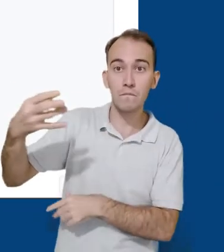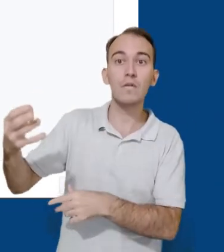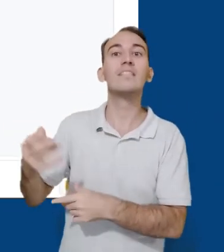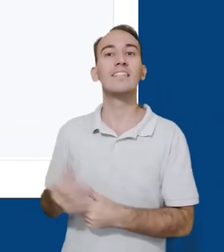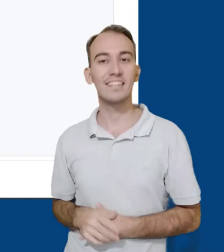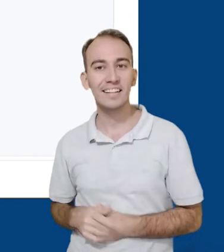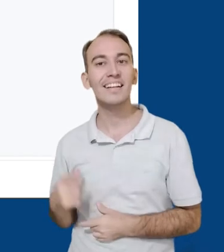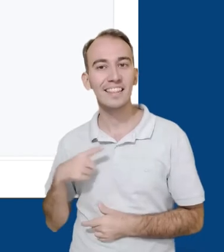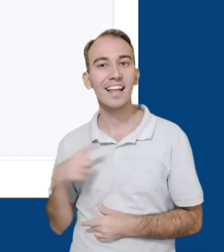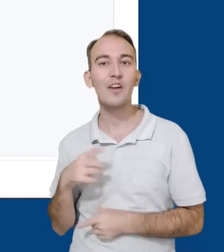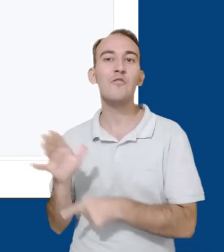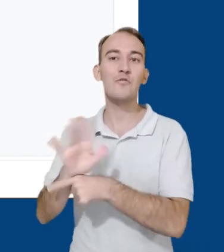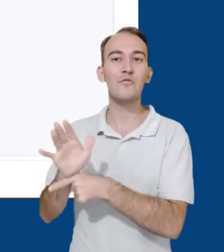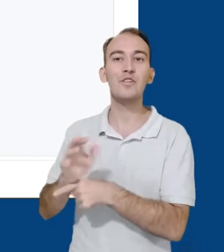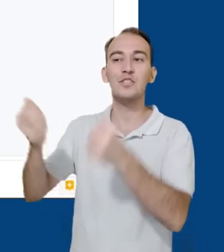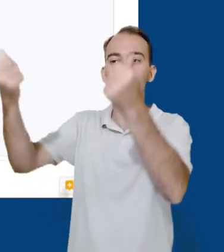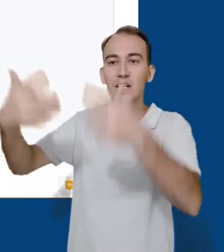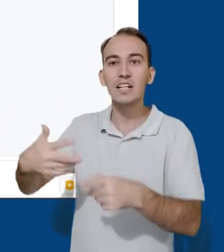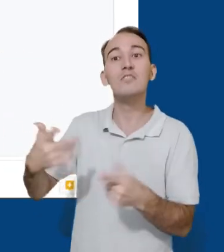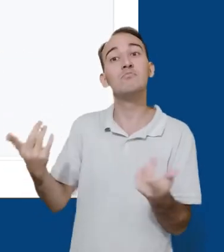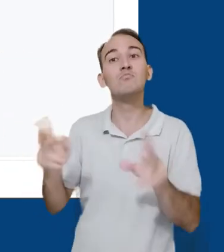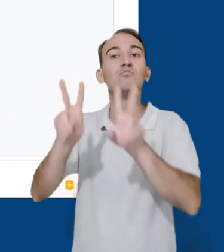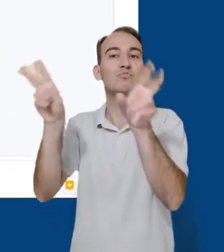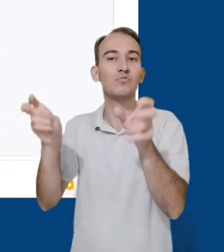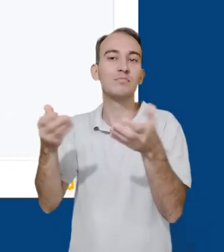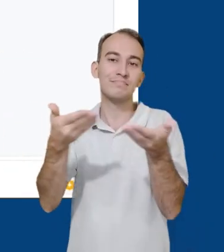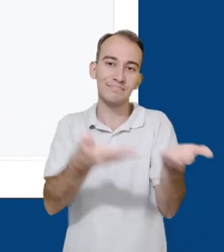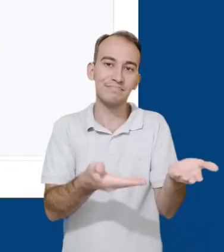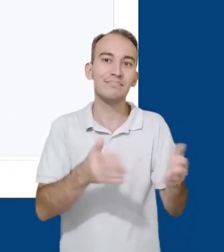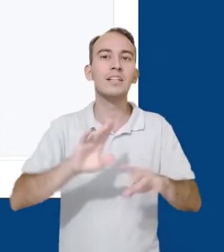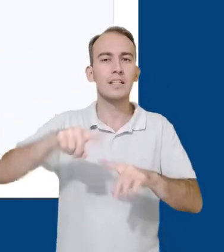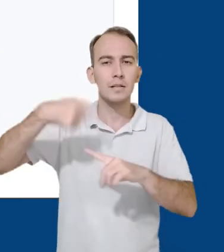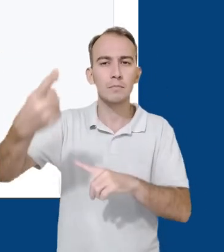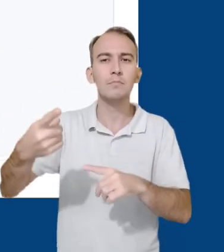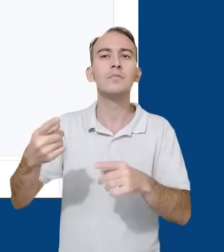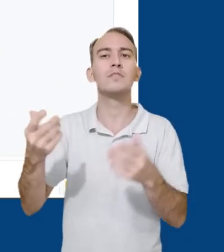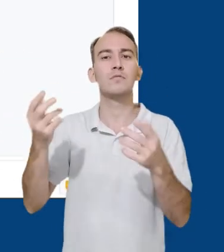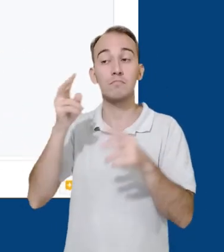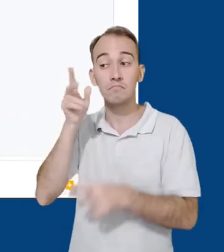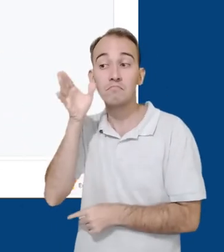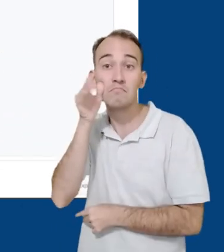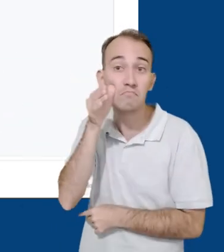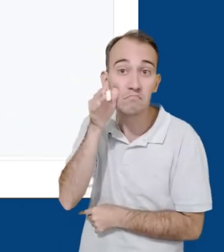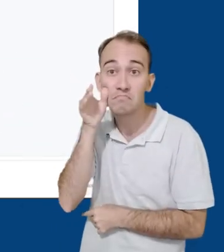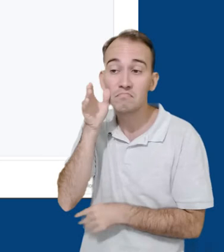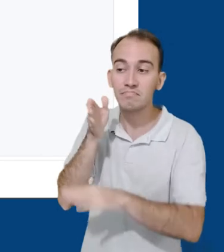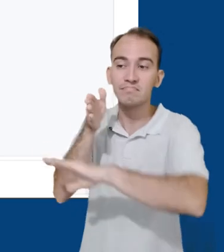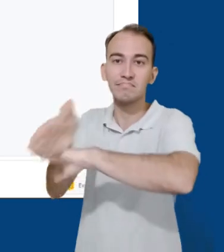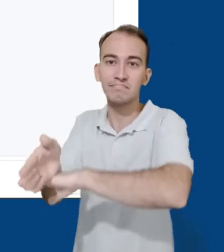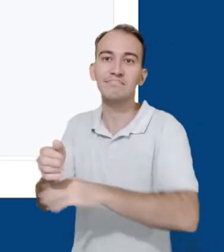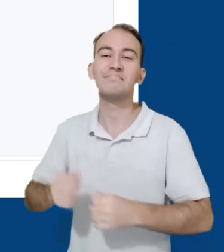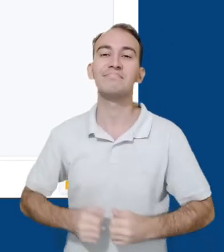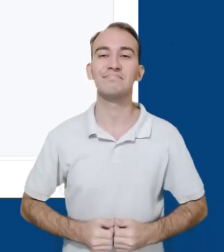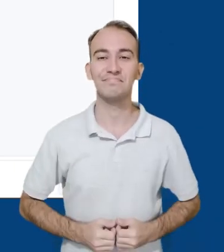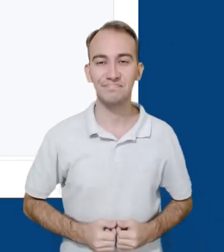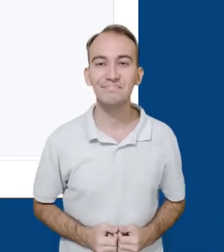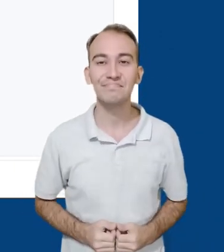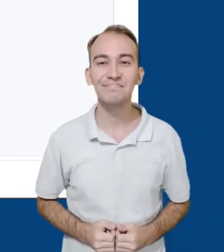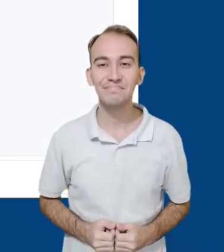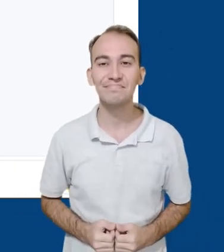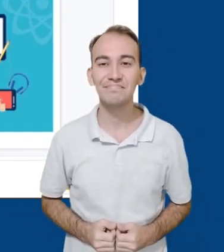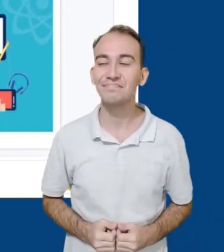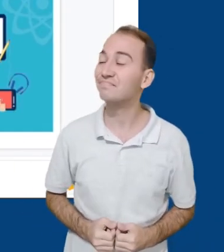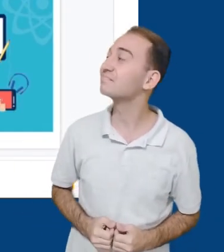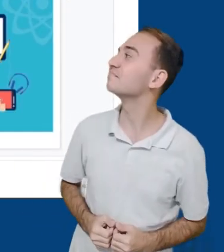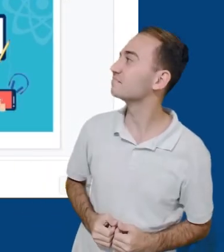dessa maneira, em vez do comentário estar relacionado a um objeto específico, ele estará relacionado ao documento inteiro. Porém, isso não altera nada da